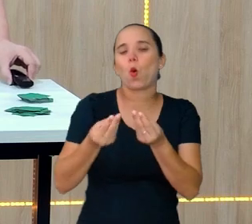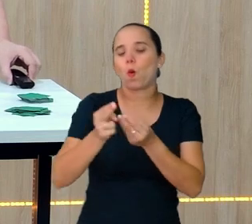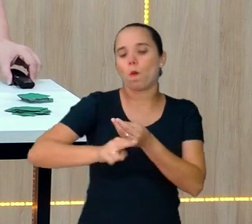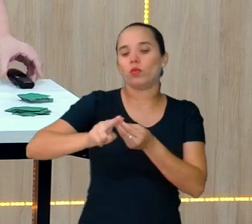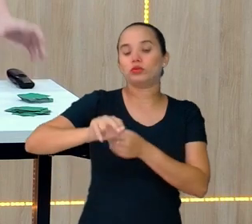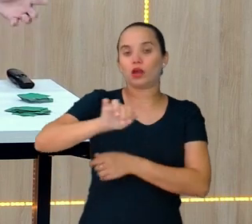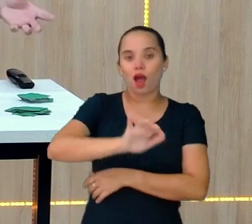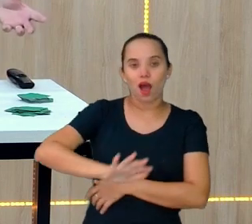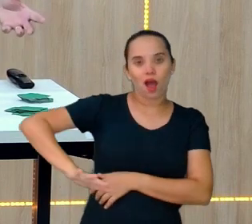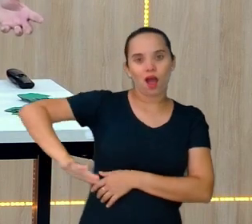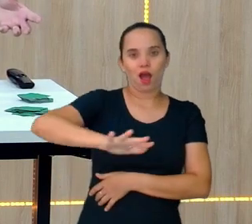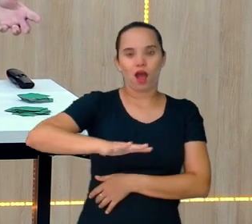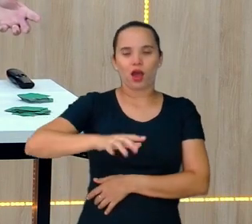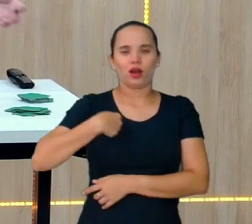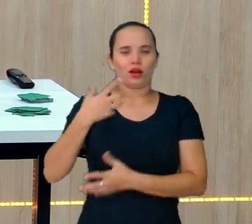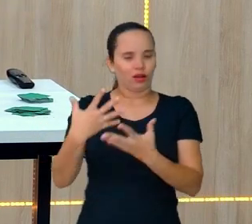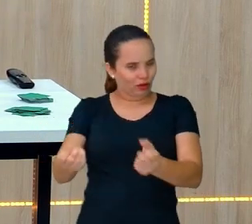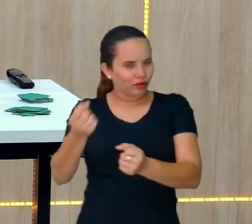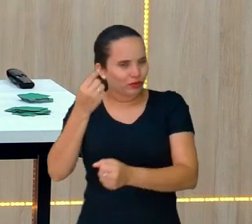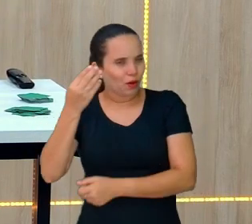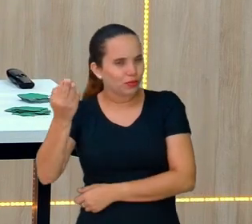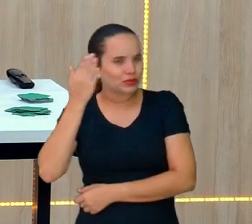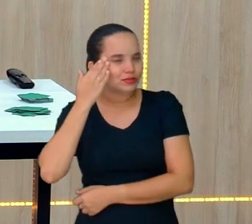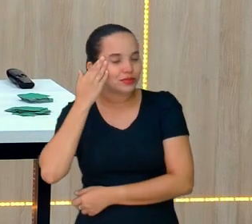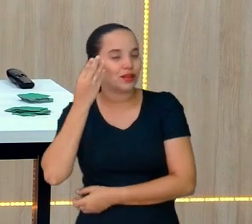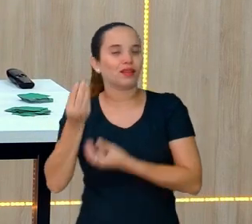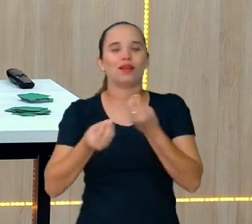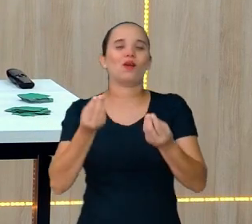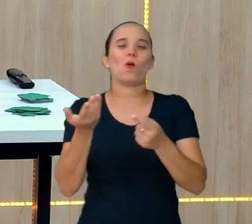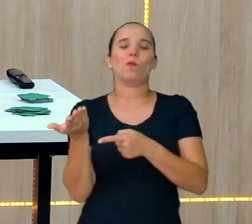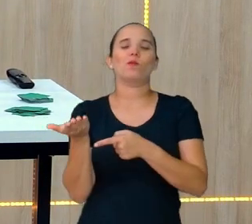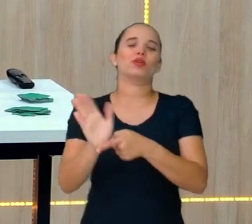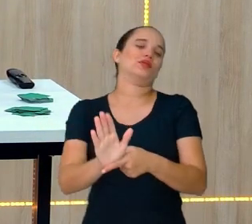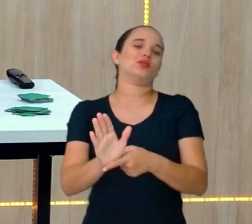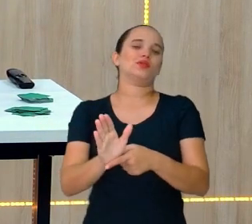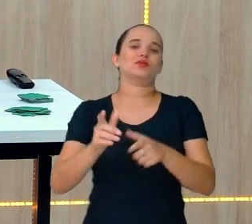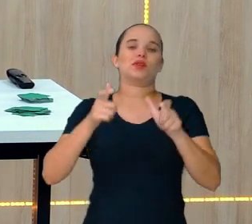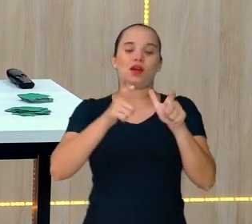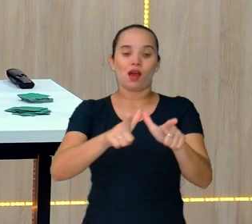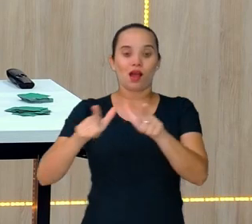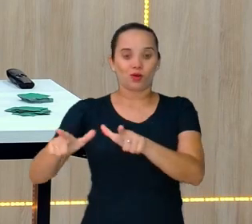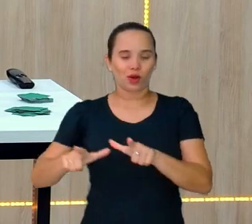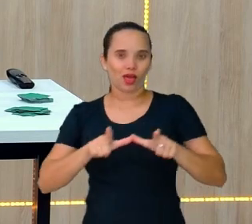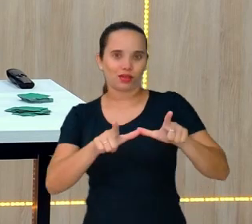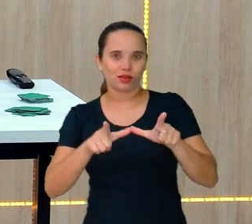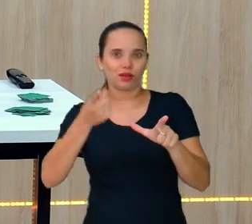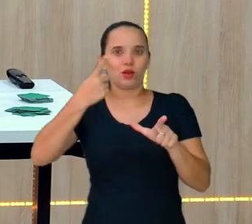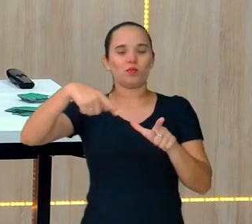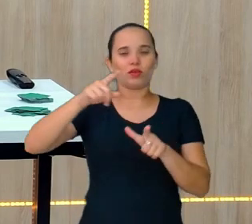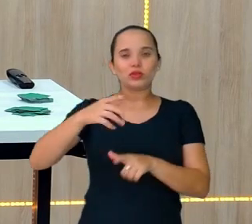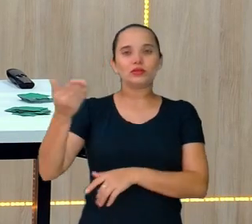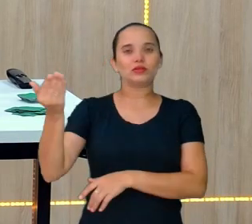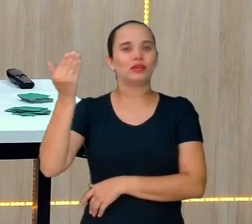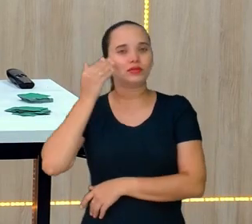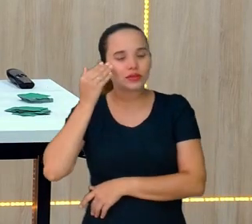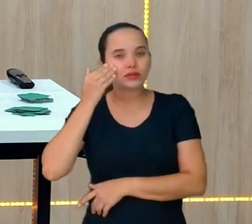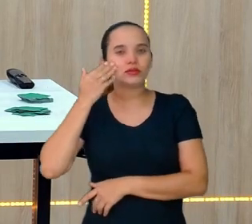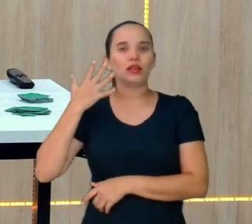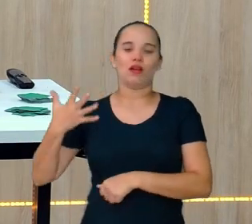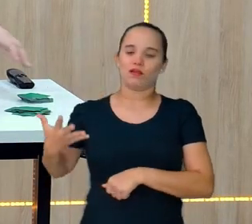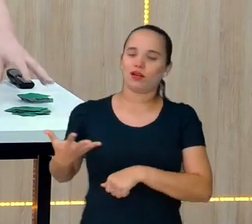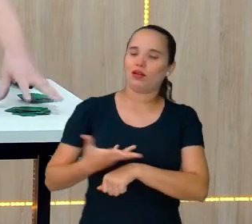cima dessa ferramenta matemática que é para auxiliar a vocês se apropriarem do